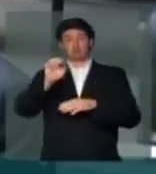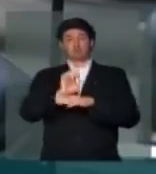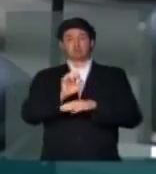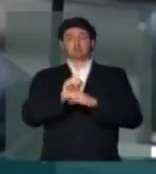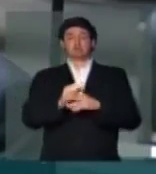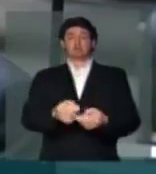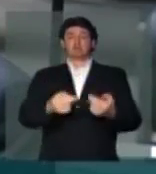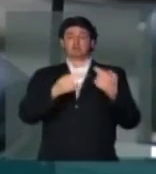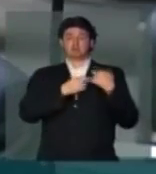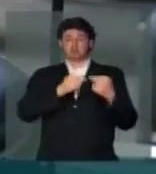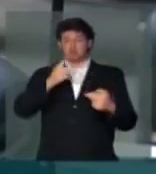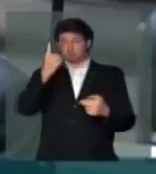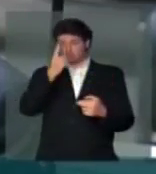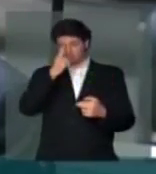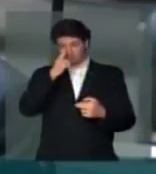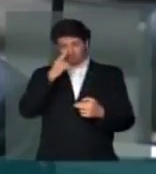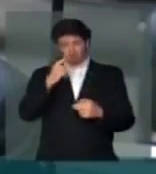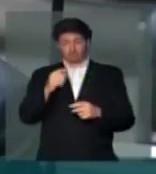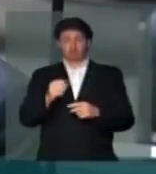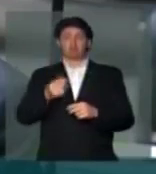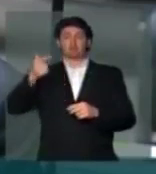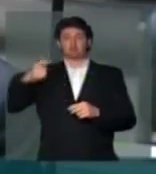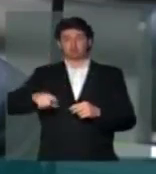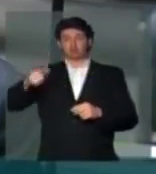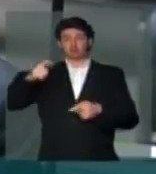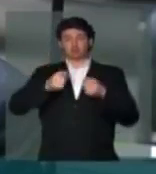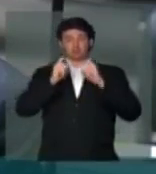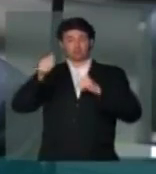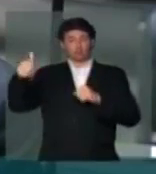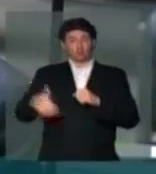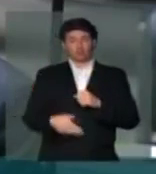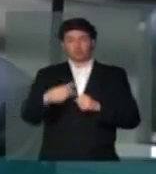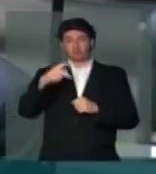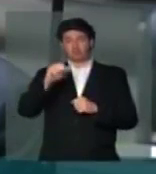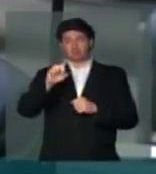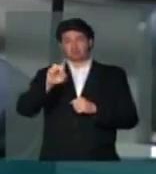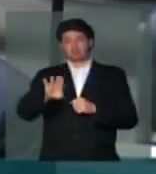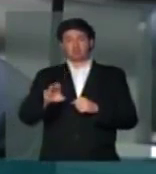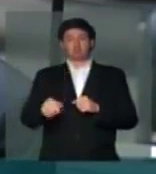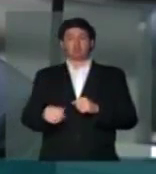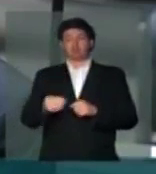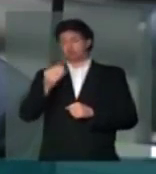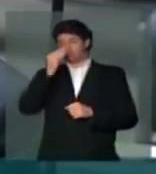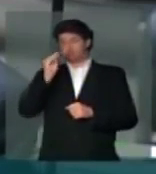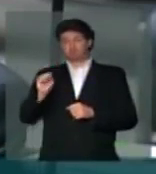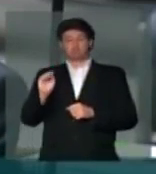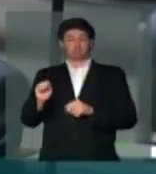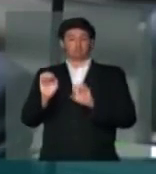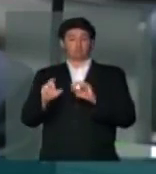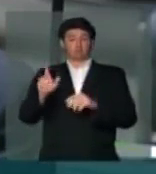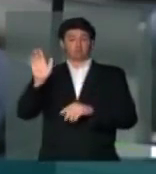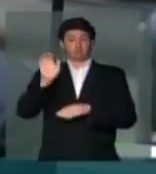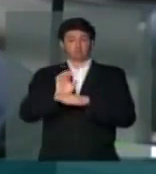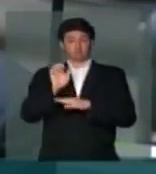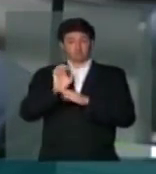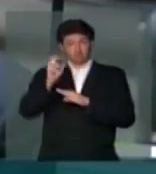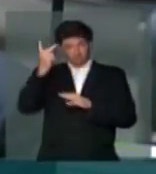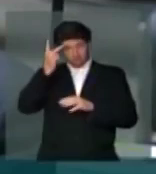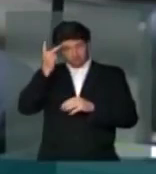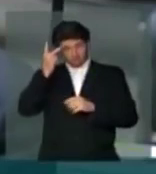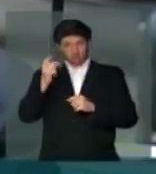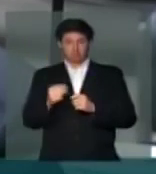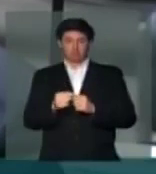responsável direto As sucessivas gestões do PSDB e seu descaso com a educação no estado de São Paulo